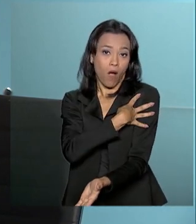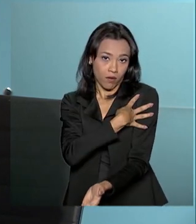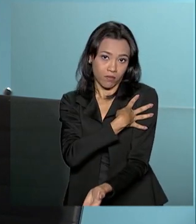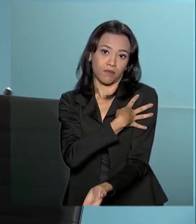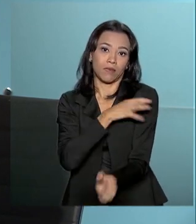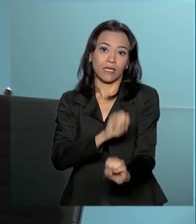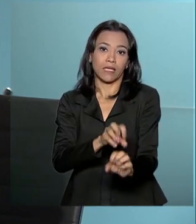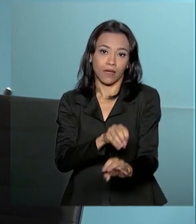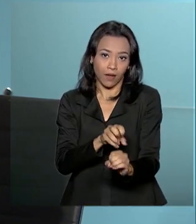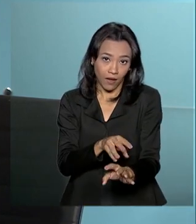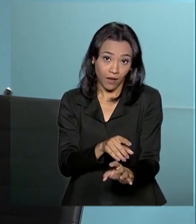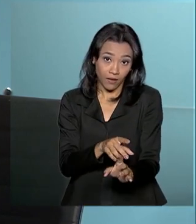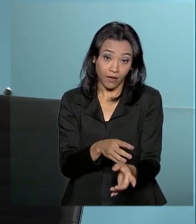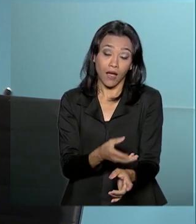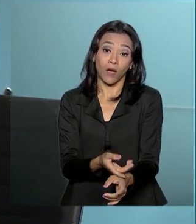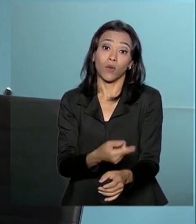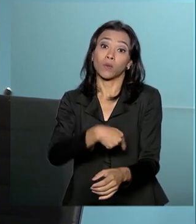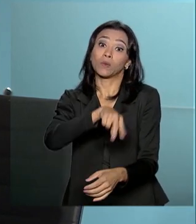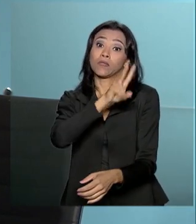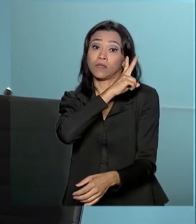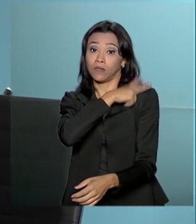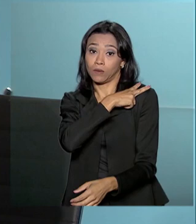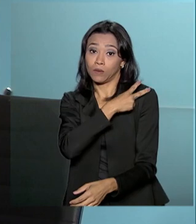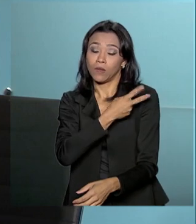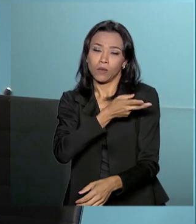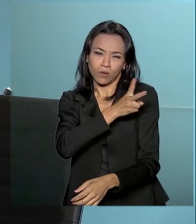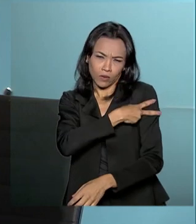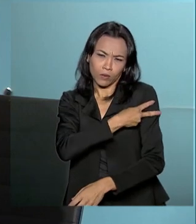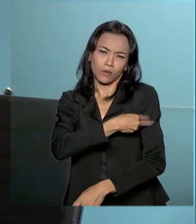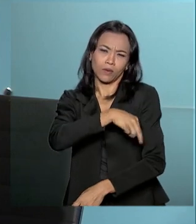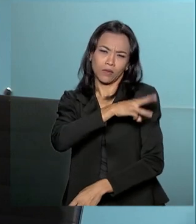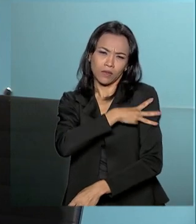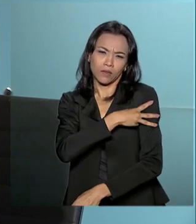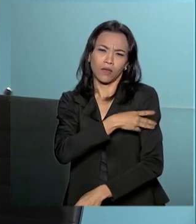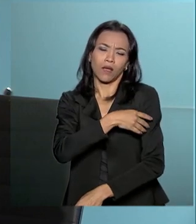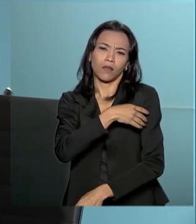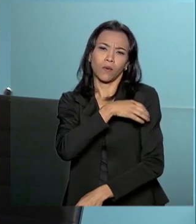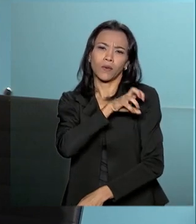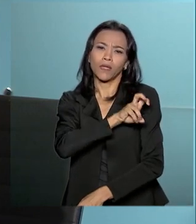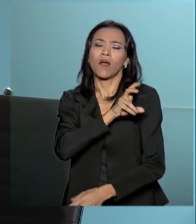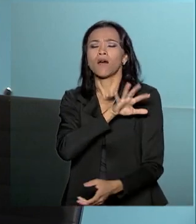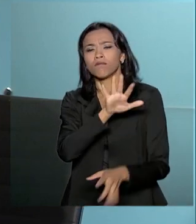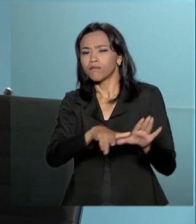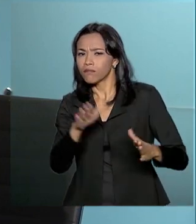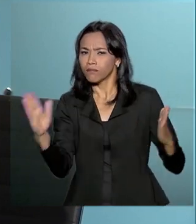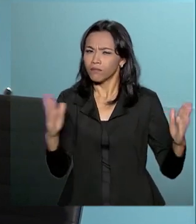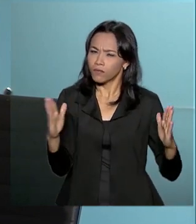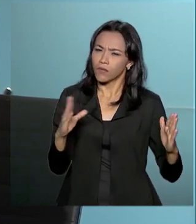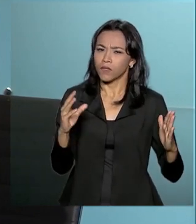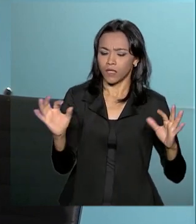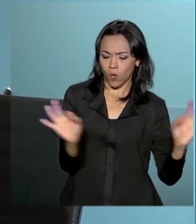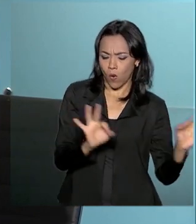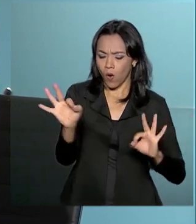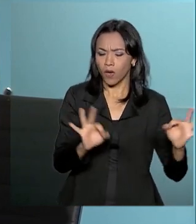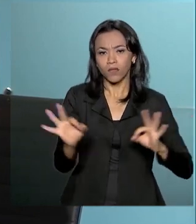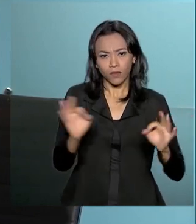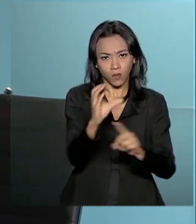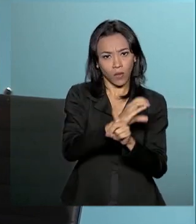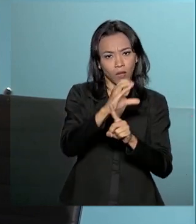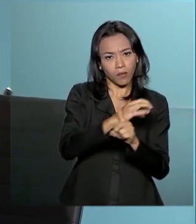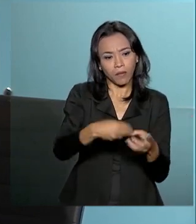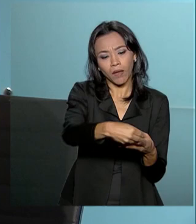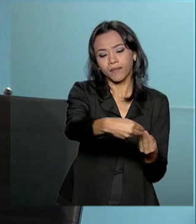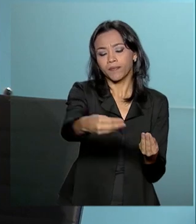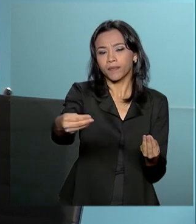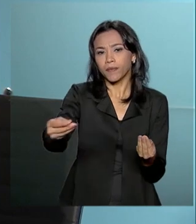Mas o segundo, terceiro e o quinto ano será entregue somente em junho ou julho. E a partir daí nós vamos entrar também do